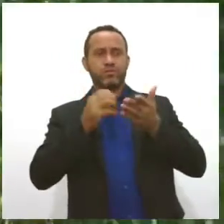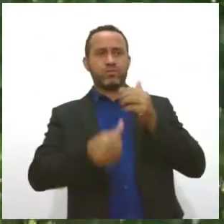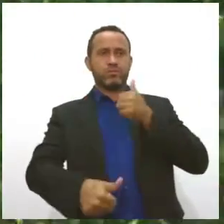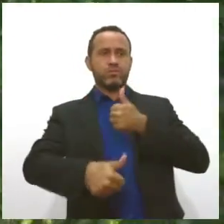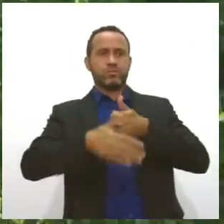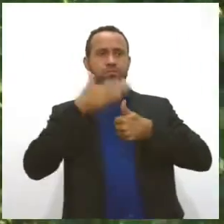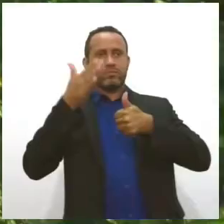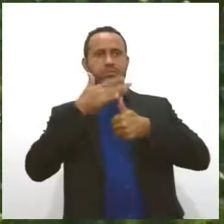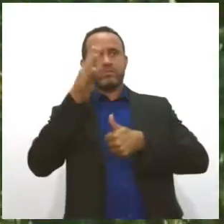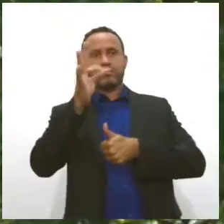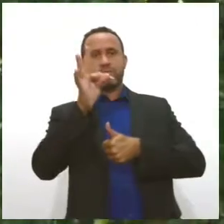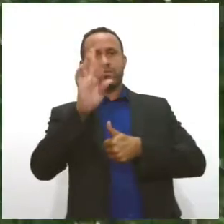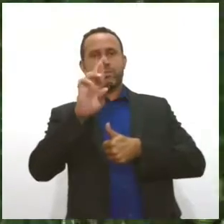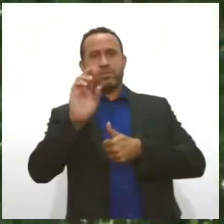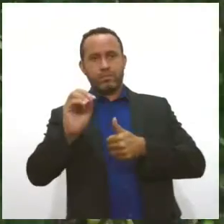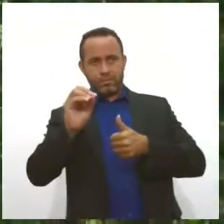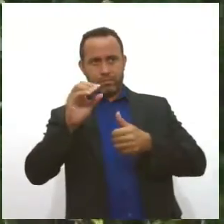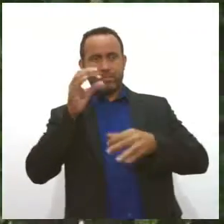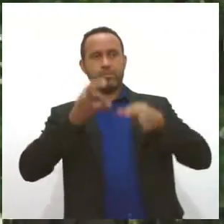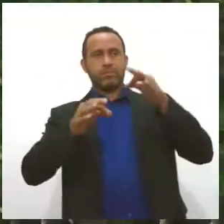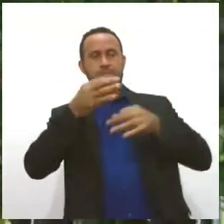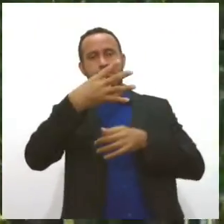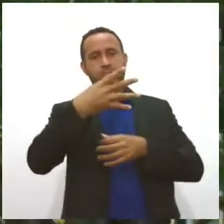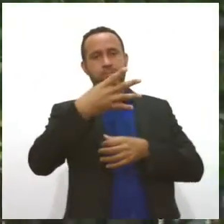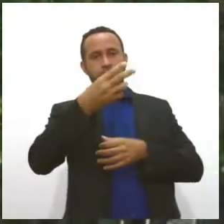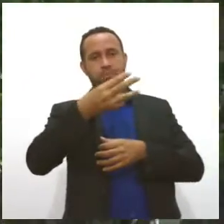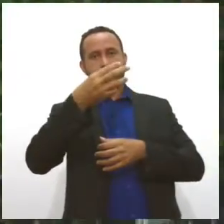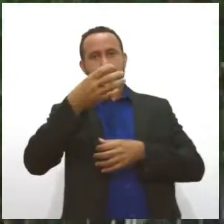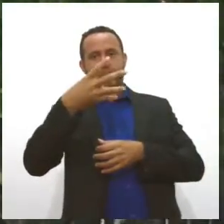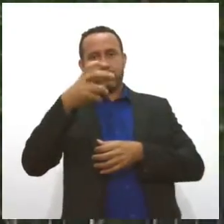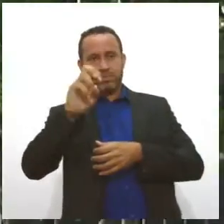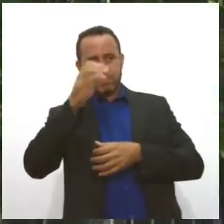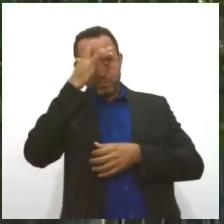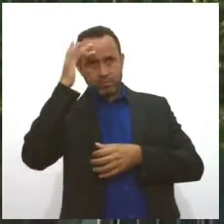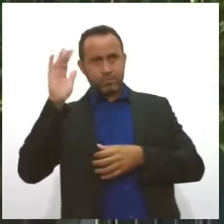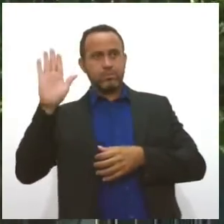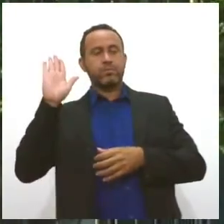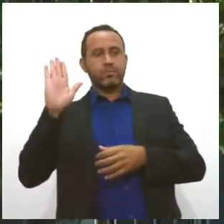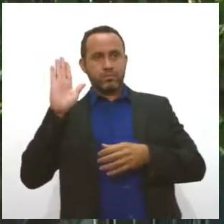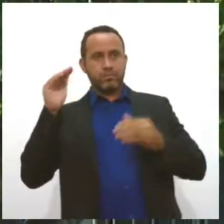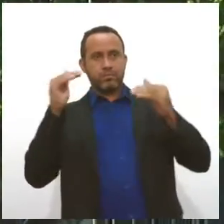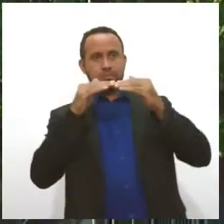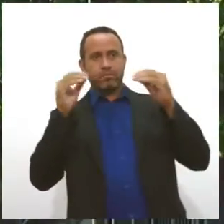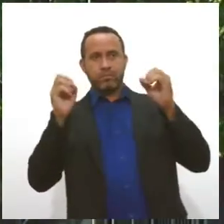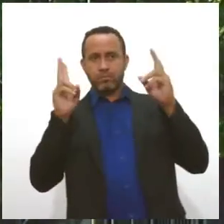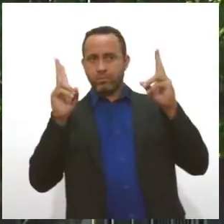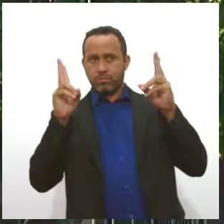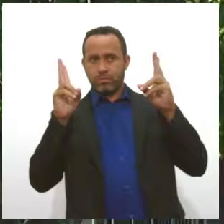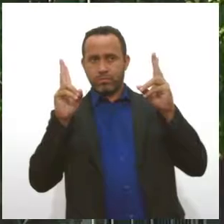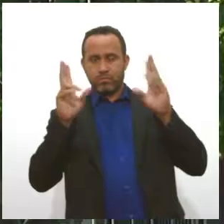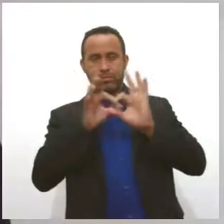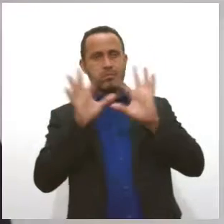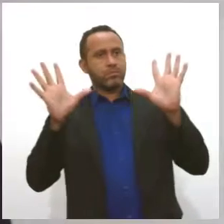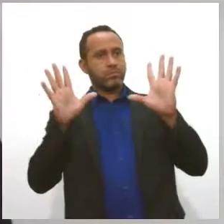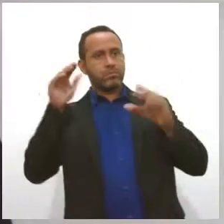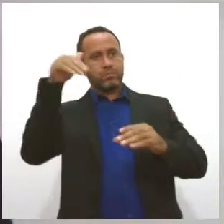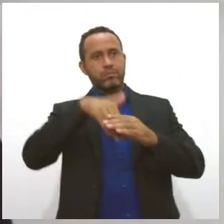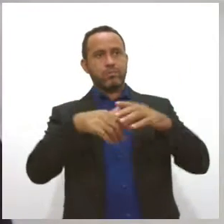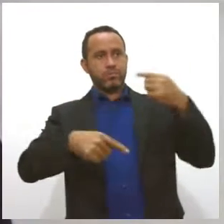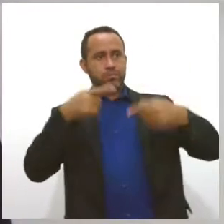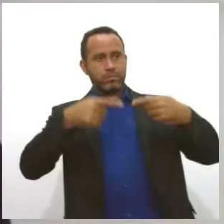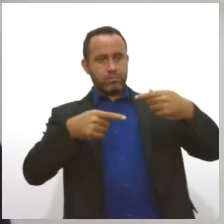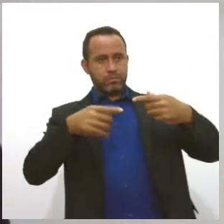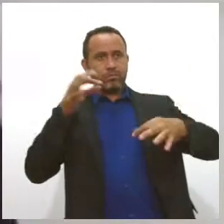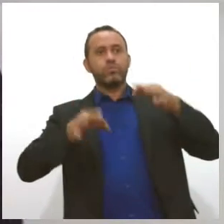TRE e 345 candidatos foram considerados inaptos para o pleito deste ano. Os juízes